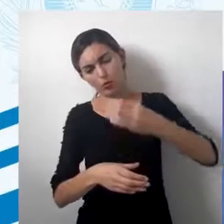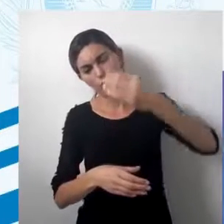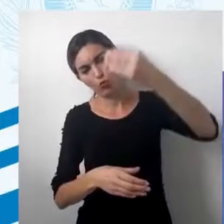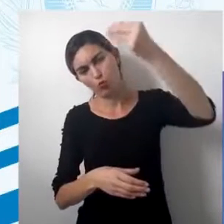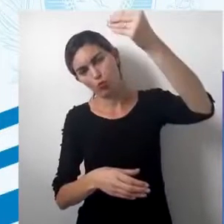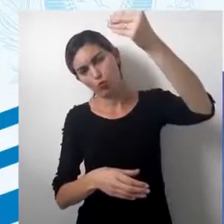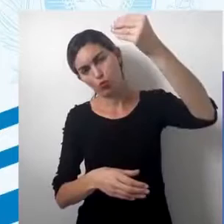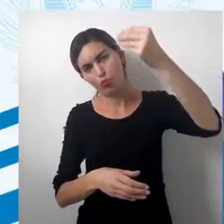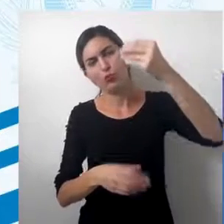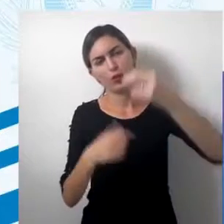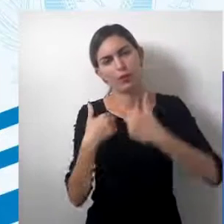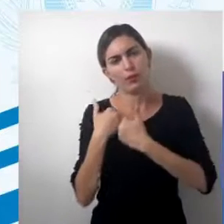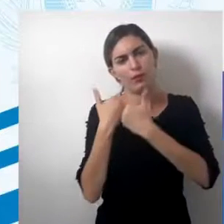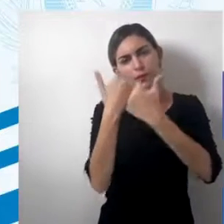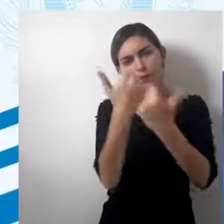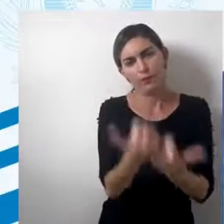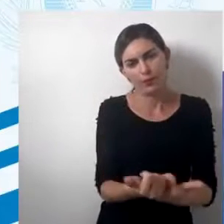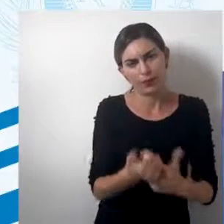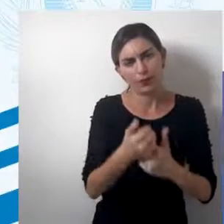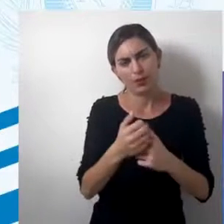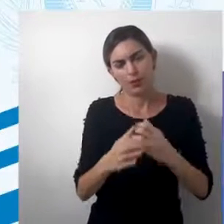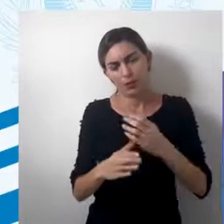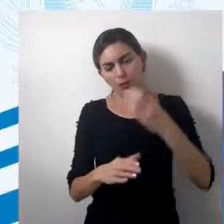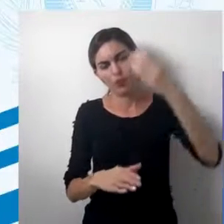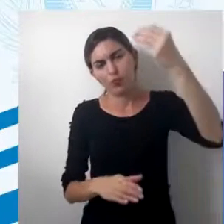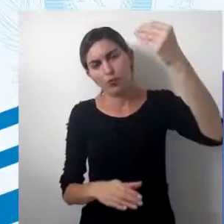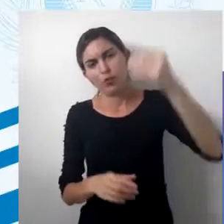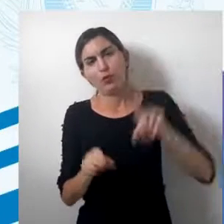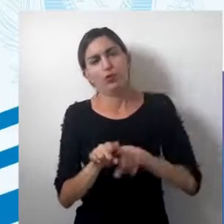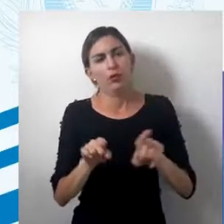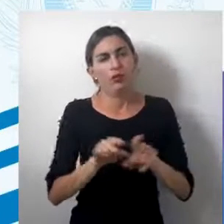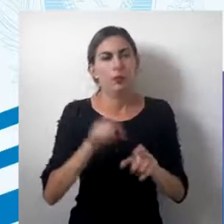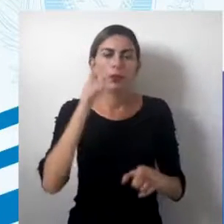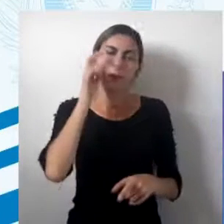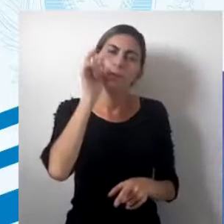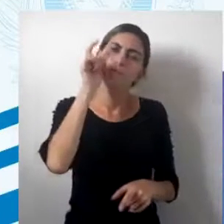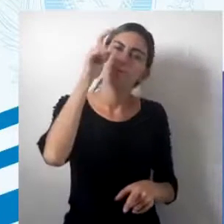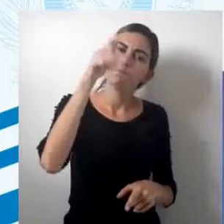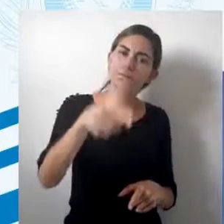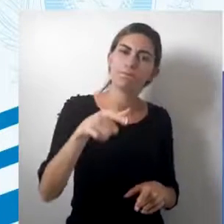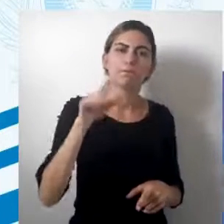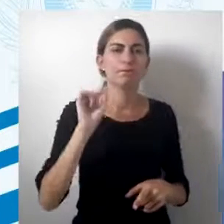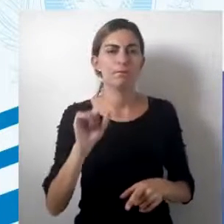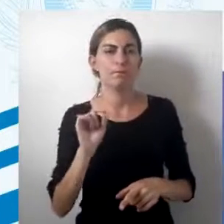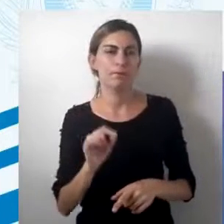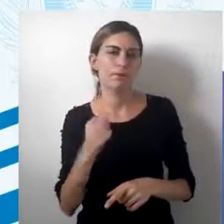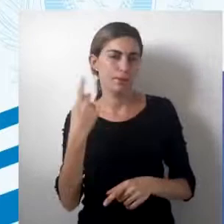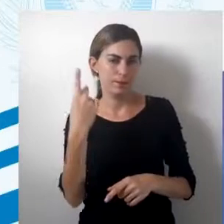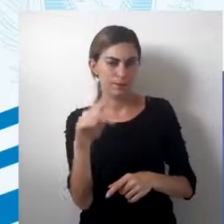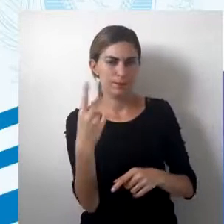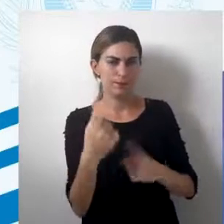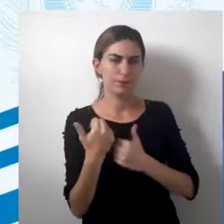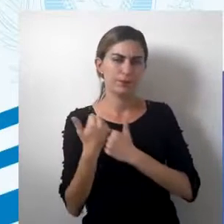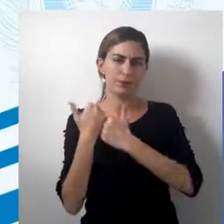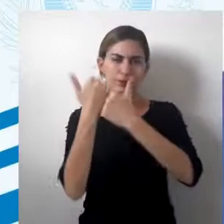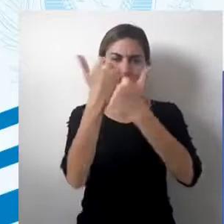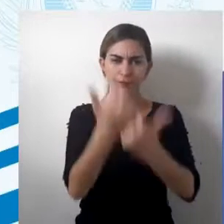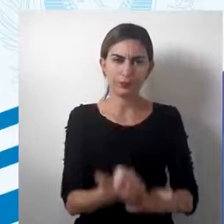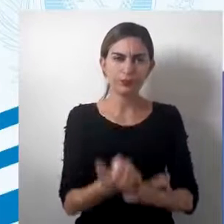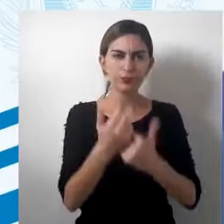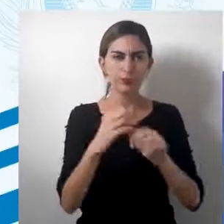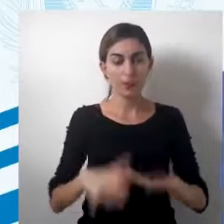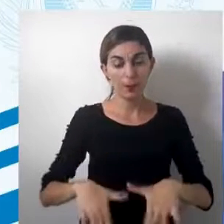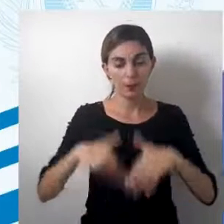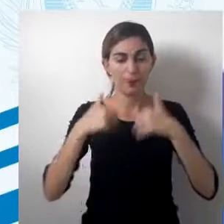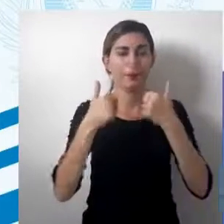ele também tem essa representação em forma cônica, ela tem também uma intencionalidade. Ela representa com